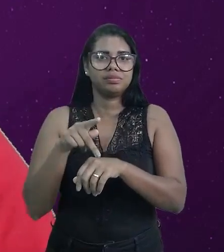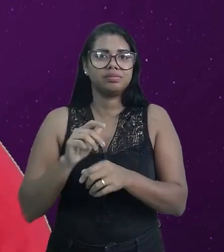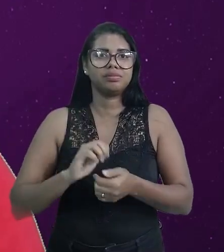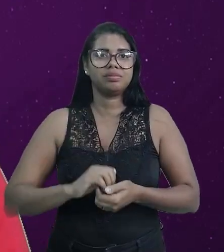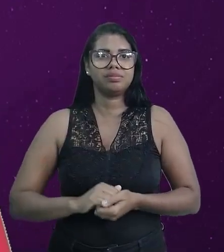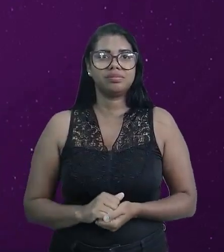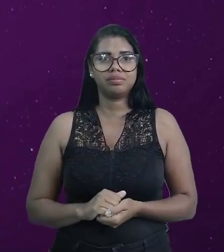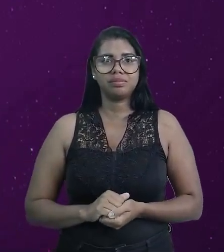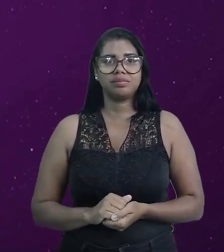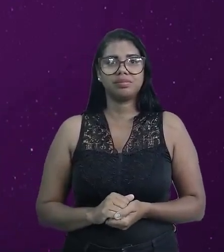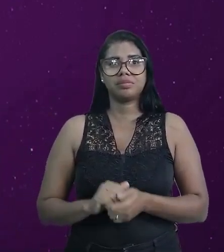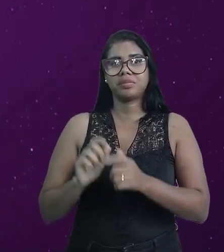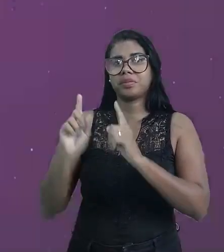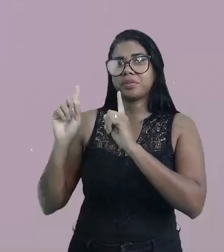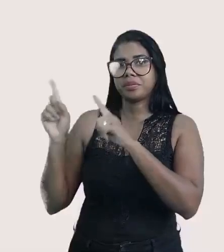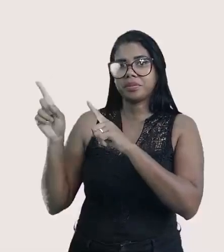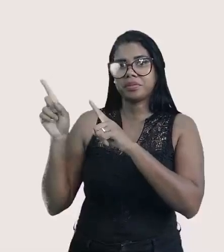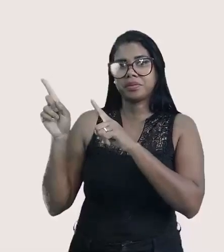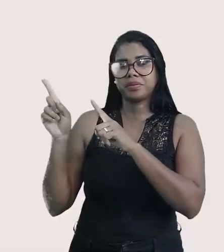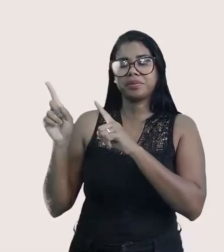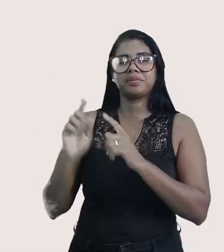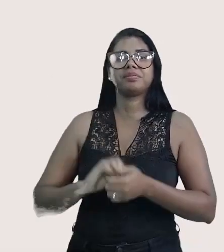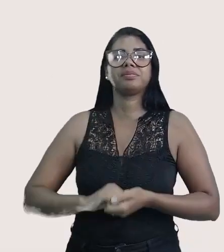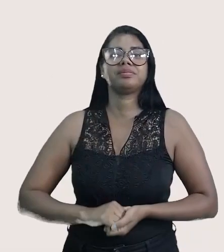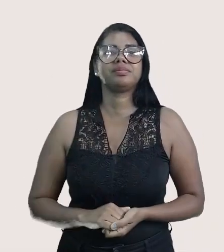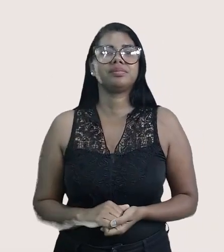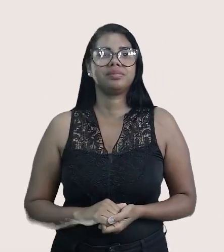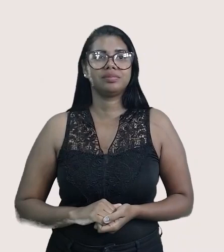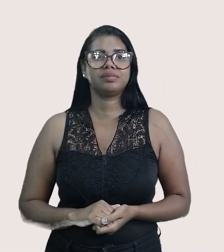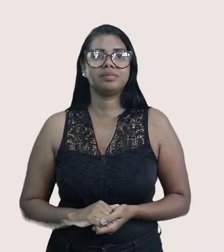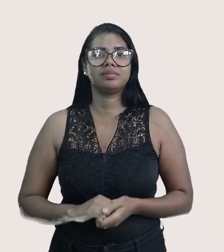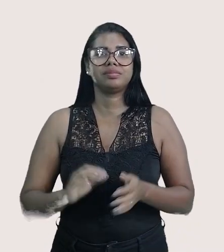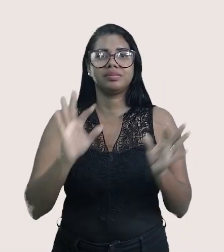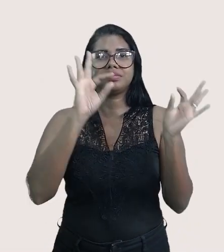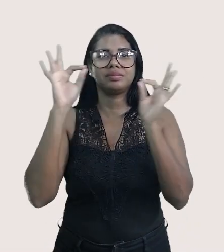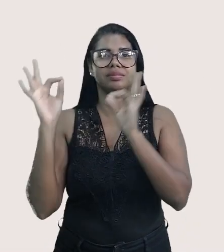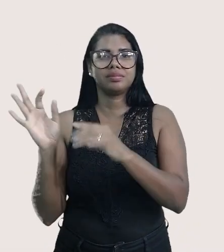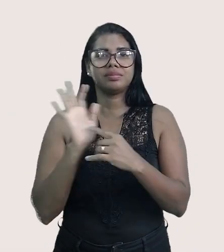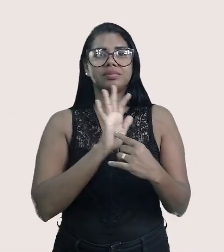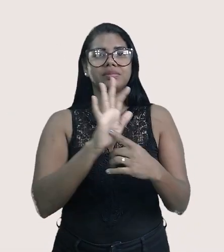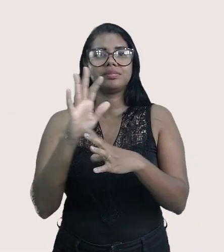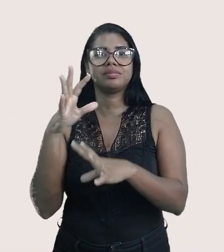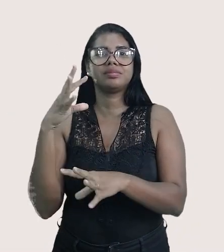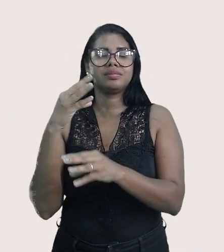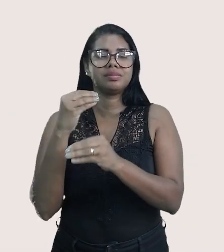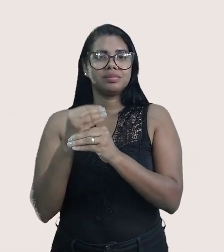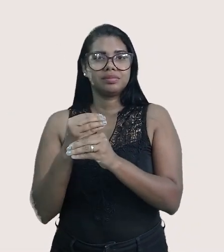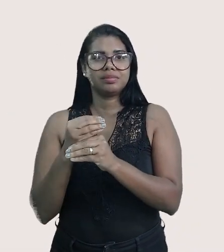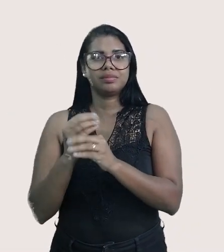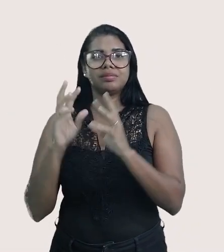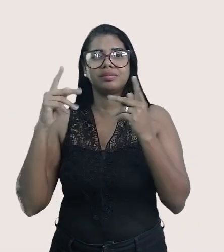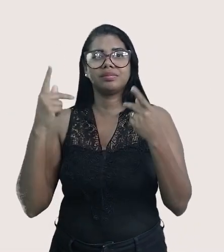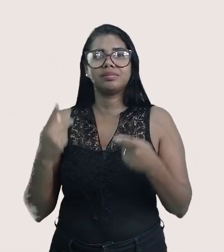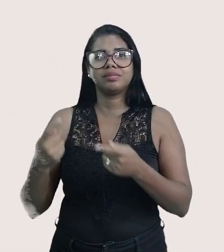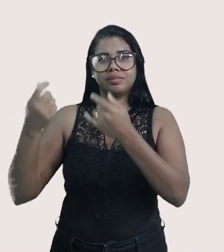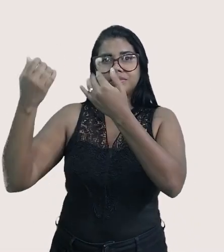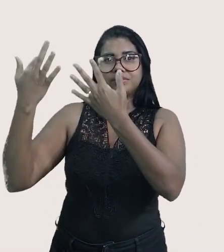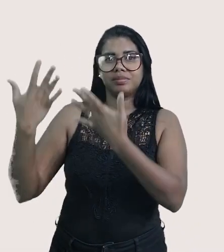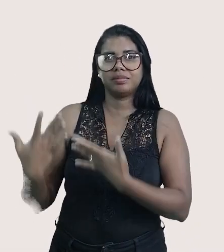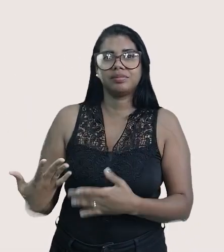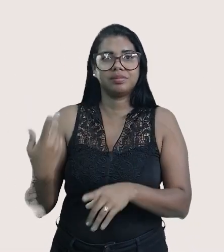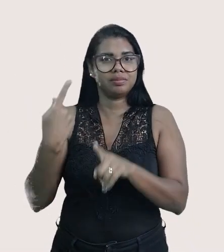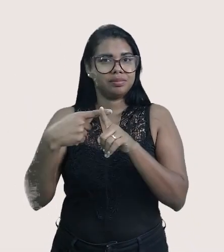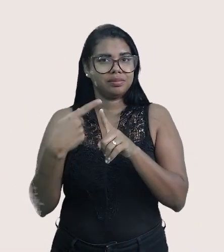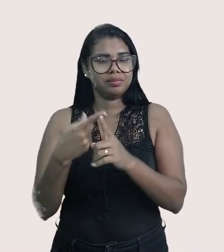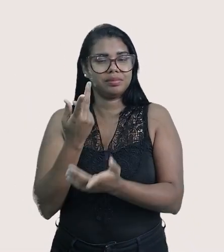E aí, em relação a isso, vamos para a questão, coloca aí na tela. O cenário descrito aponta para uma crise humanitária, que é explicada por